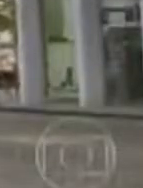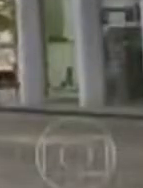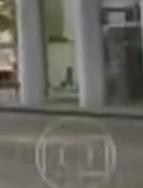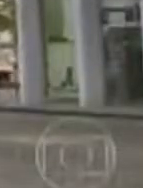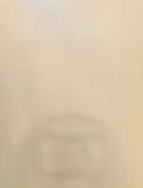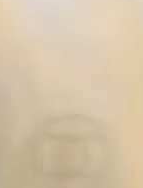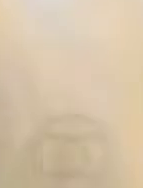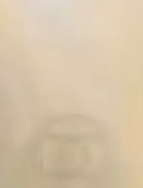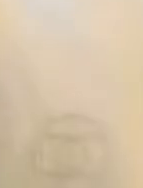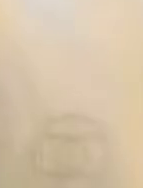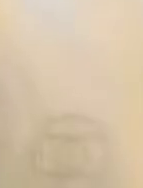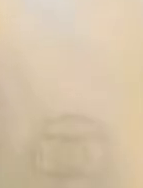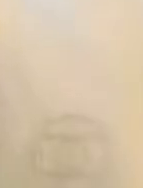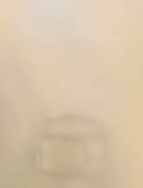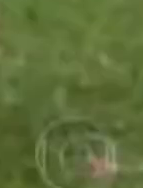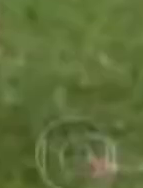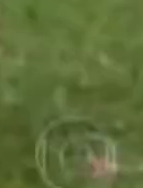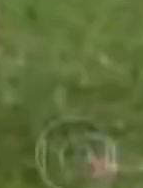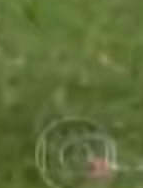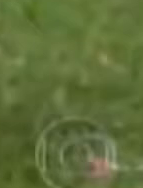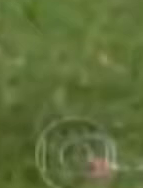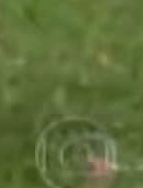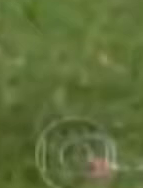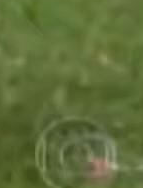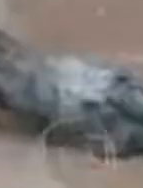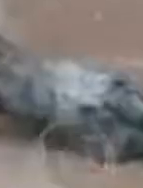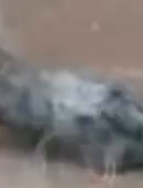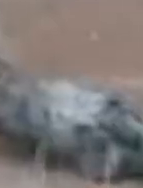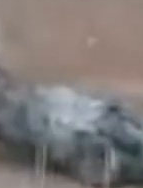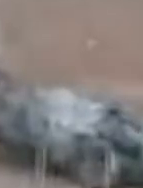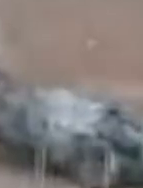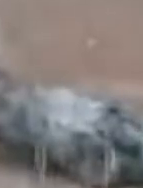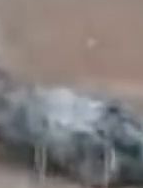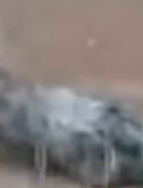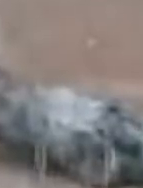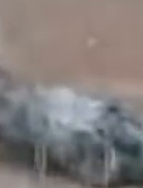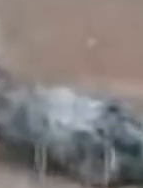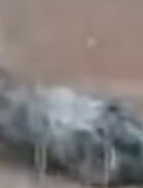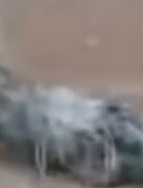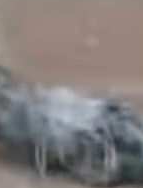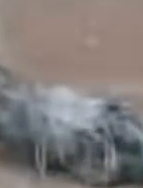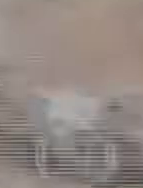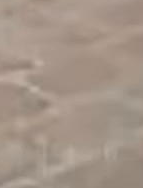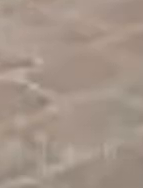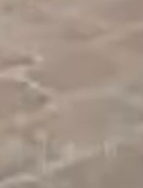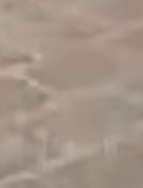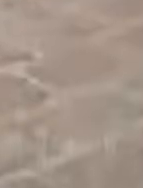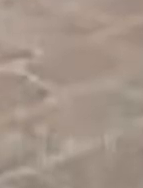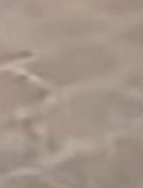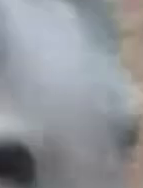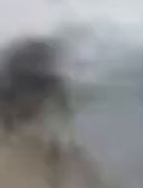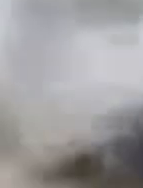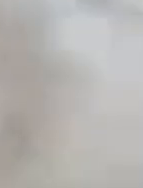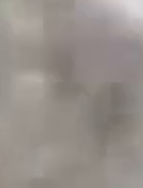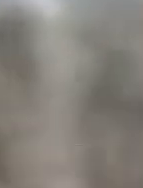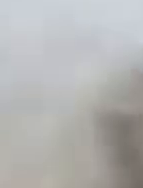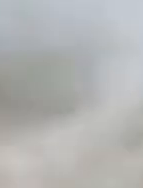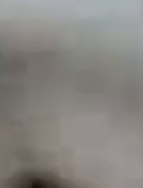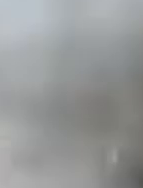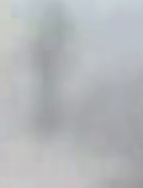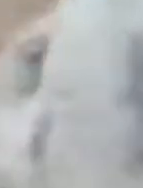foi o de abandono de animais. Galgo que não serve para corrida e nem para a caça vai para a rua.